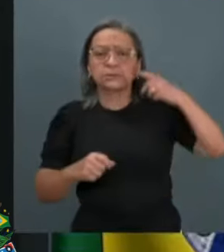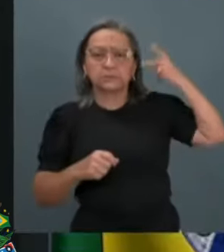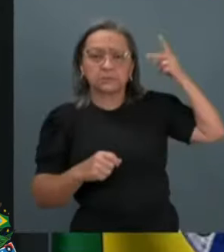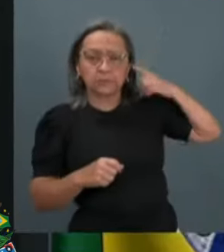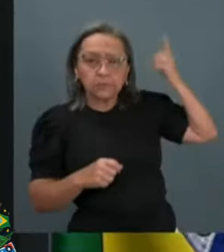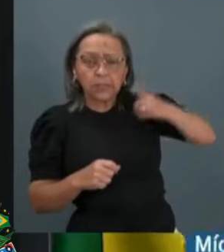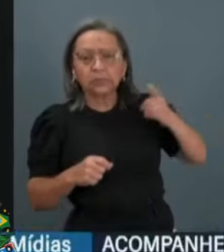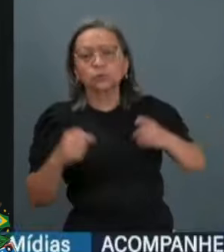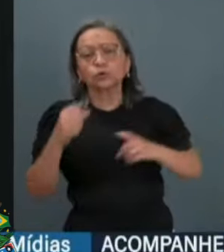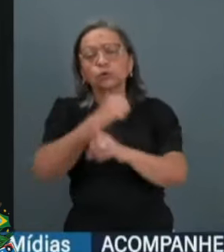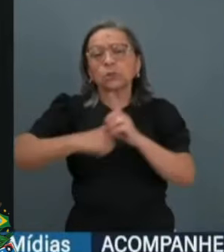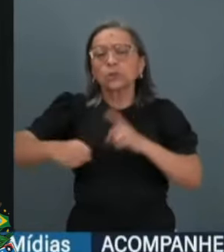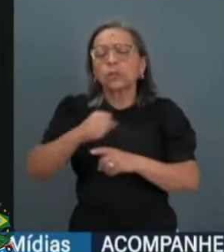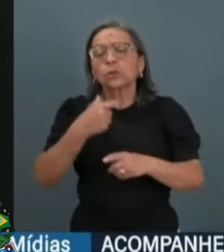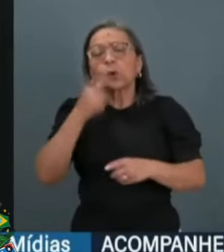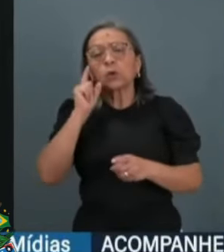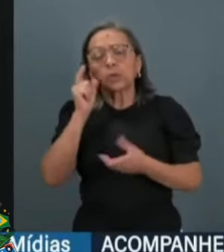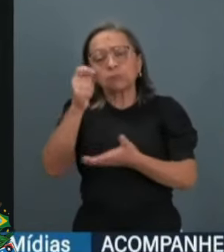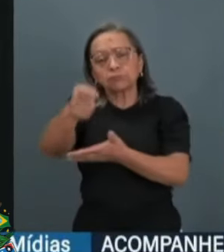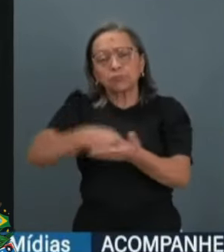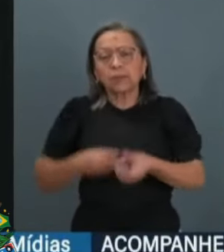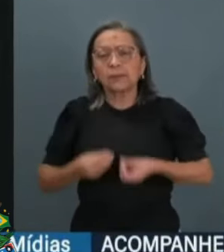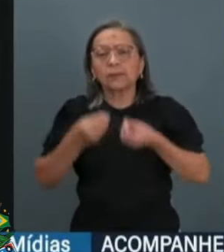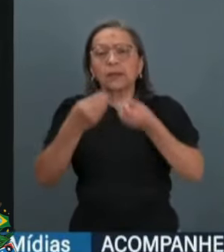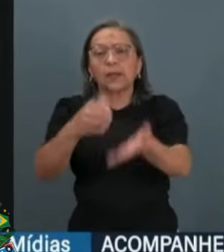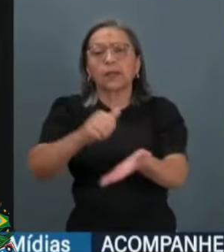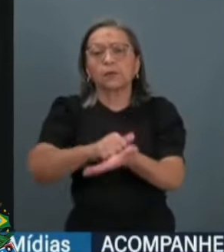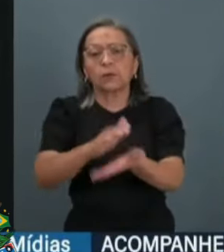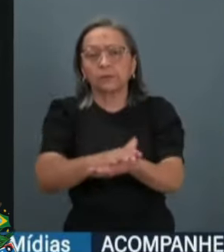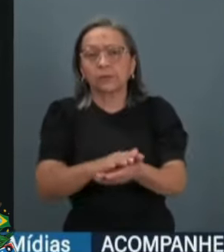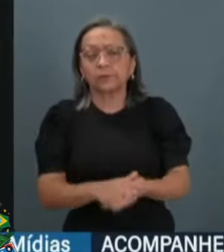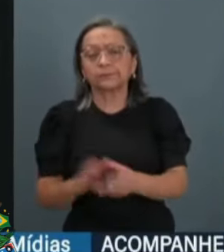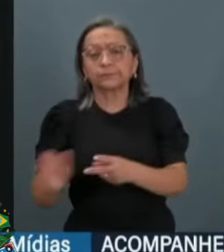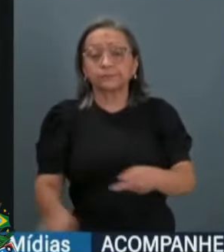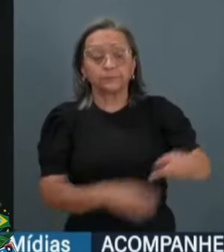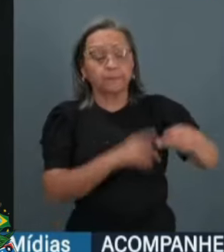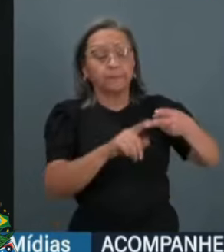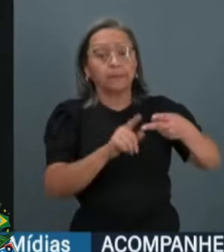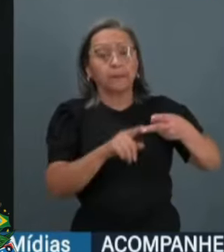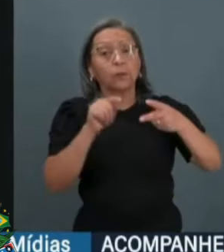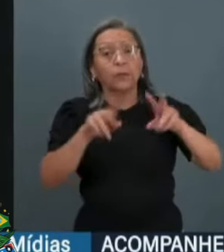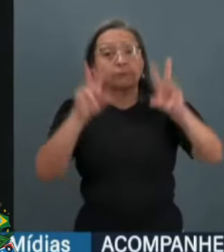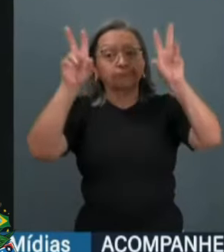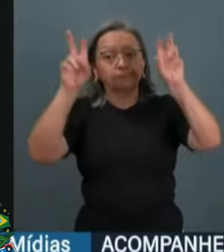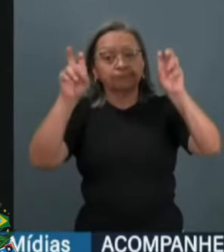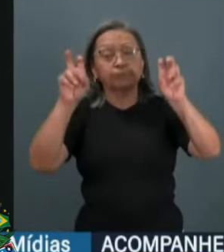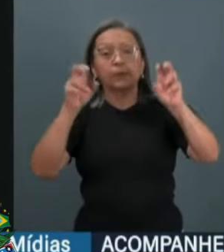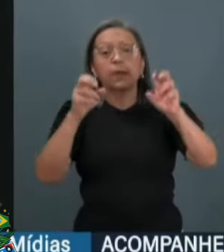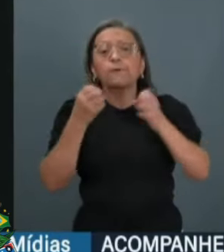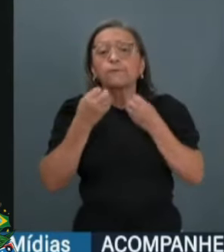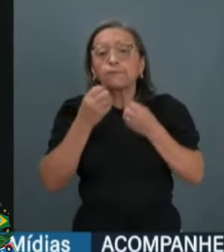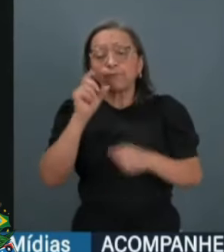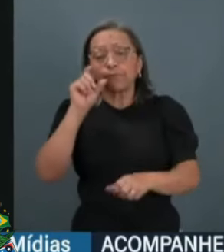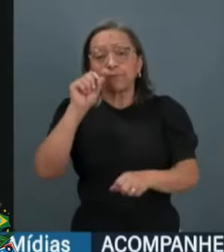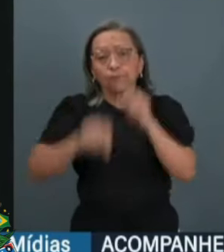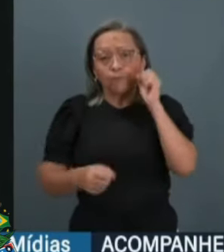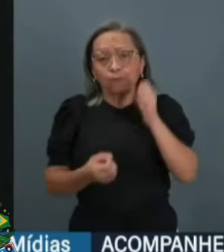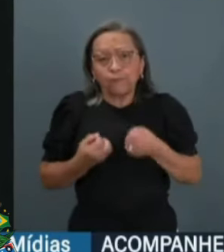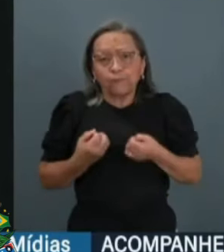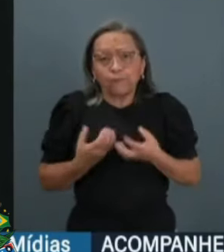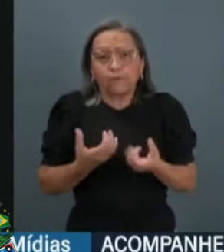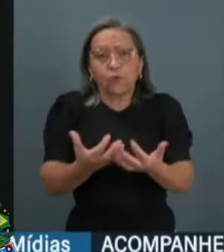Senado Federal e, na sequência, eu vou falar sobre as queimadas na Amazônia brasileira e por todo o Brasil.